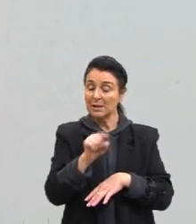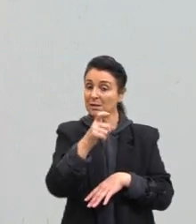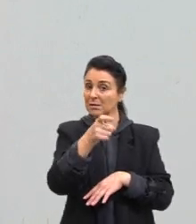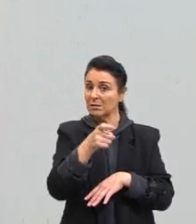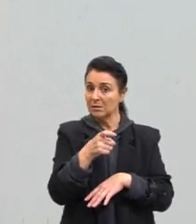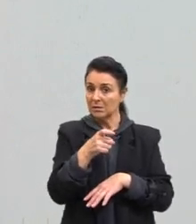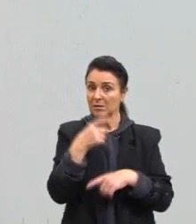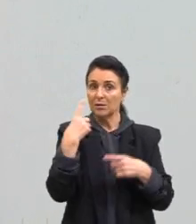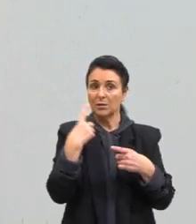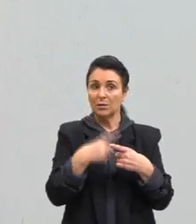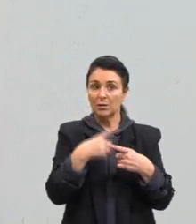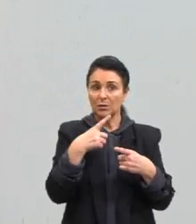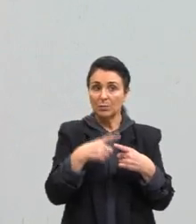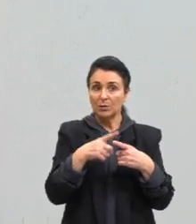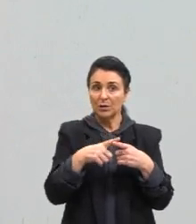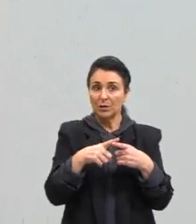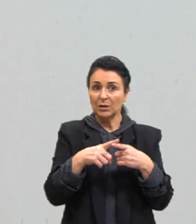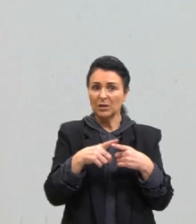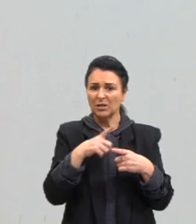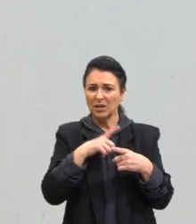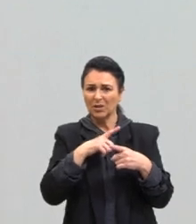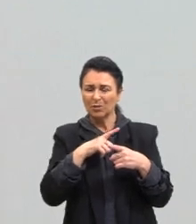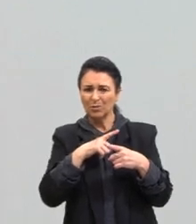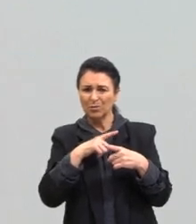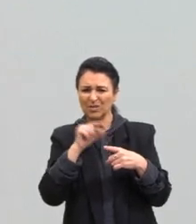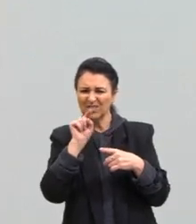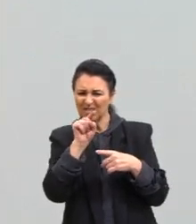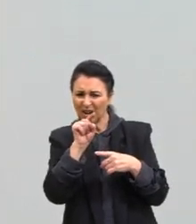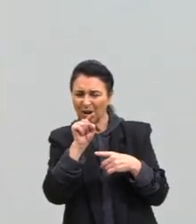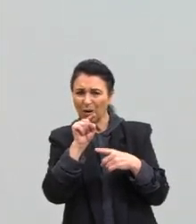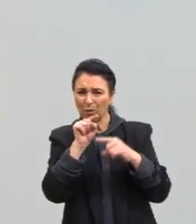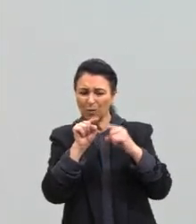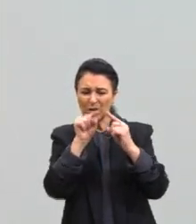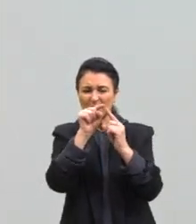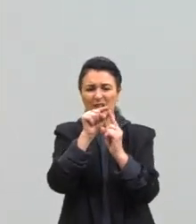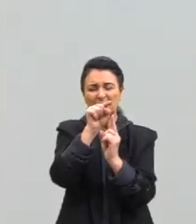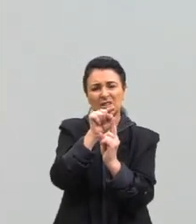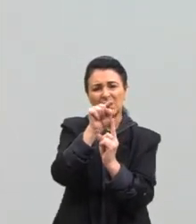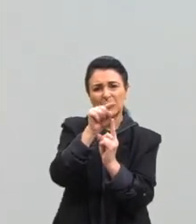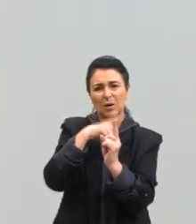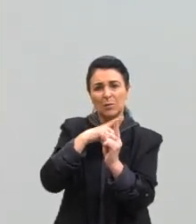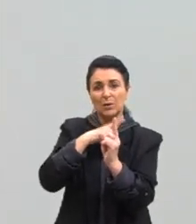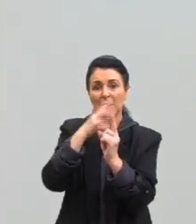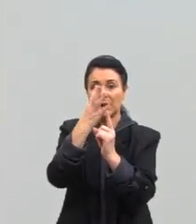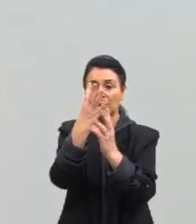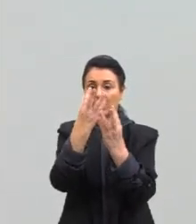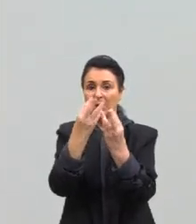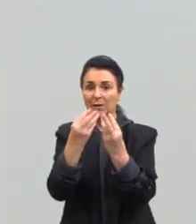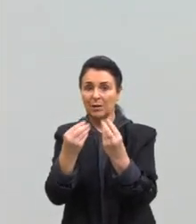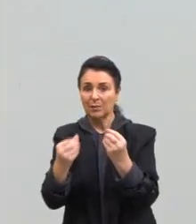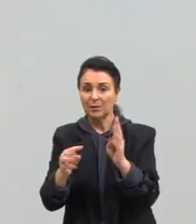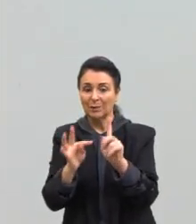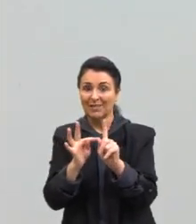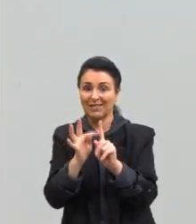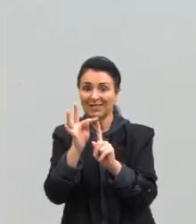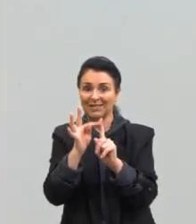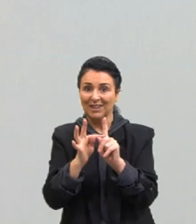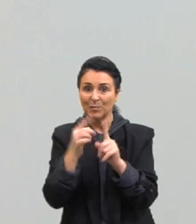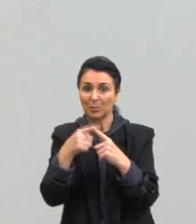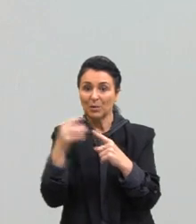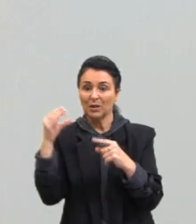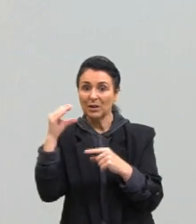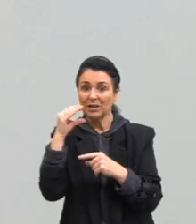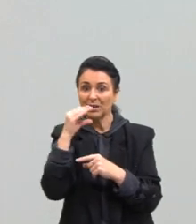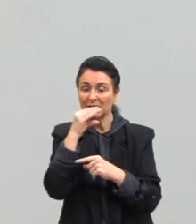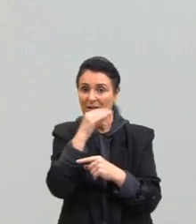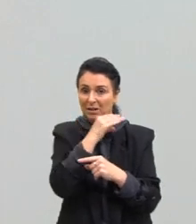por que tem um triângulo em cima, professora da flecha? Porque está dizendo que é uma decomposição térmica, quando eu tenho aquecimento, é essa simbologia que a